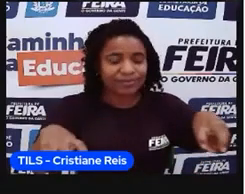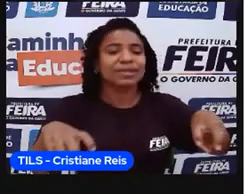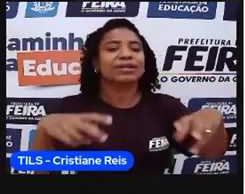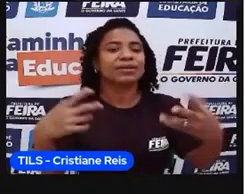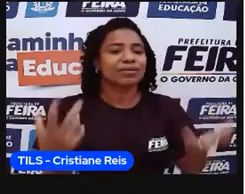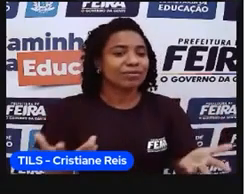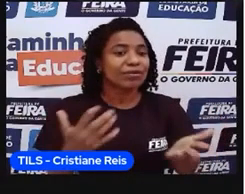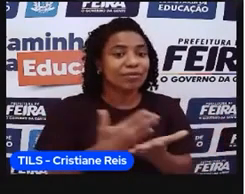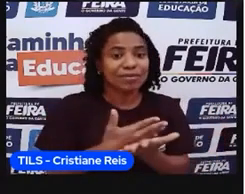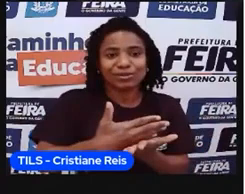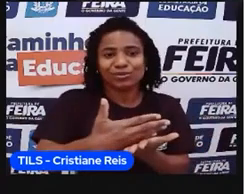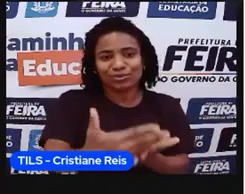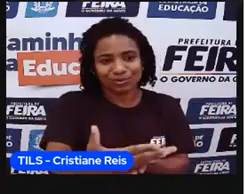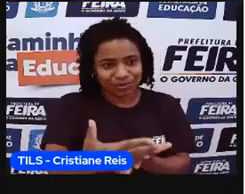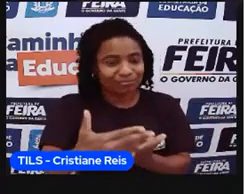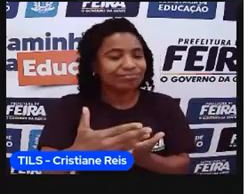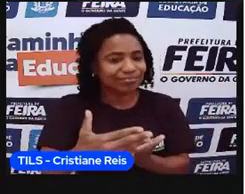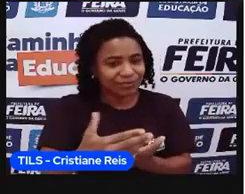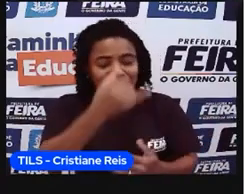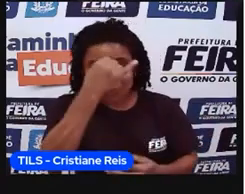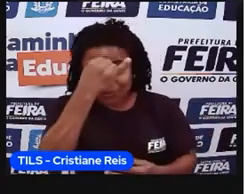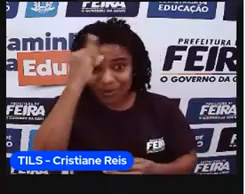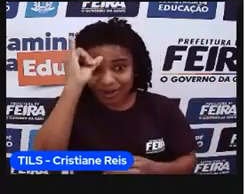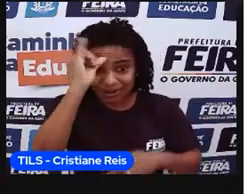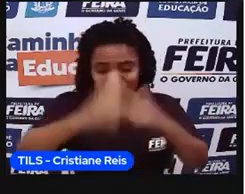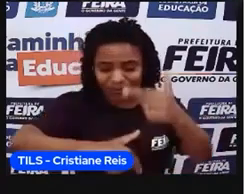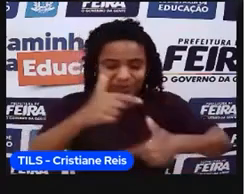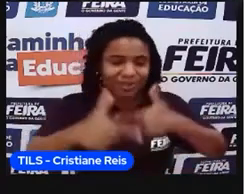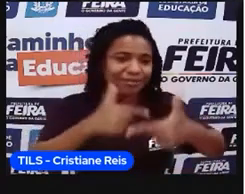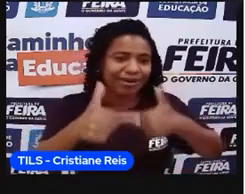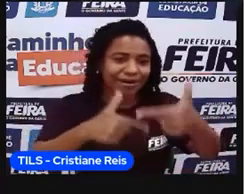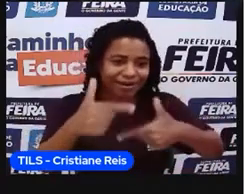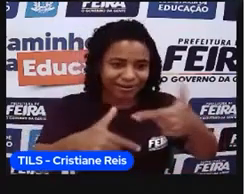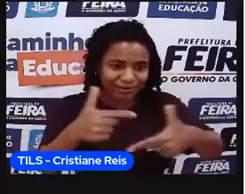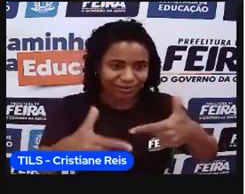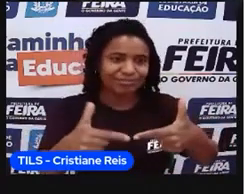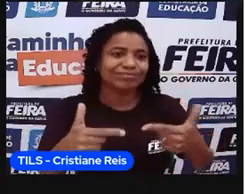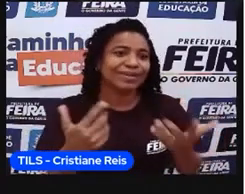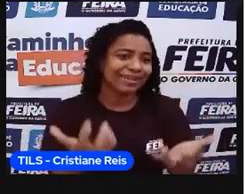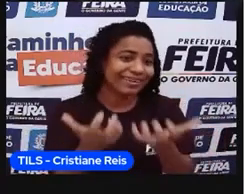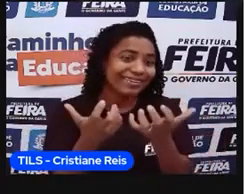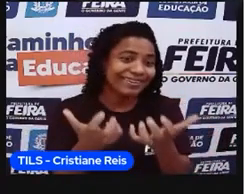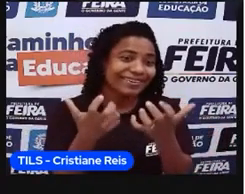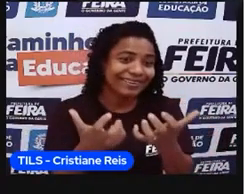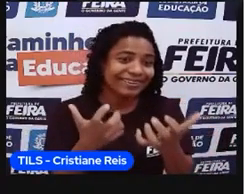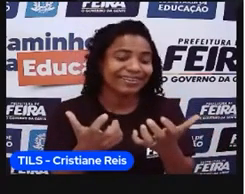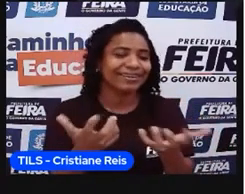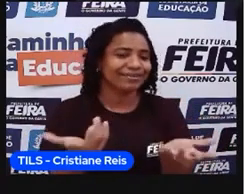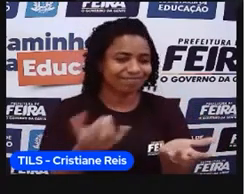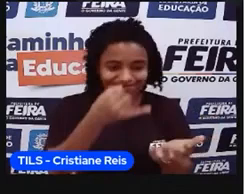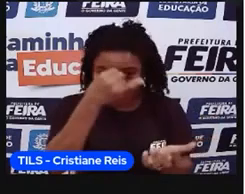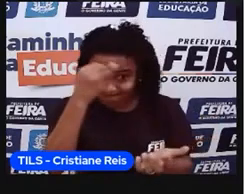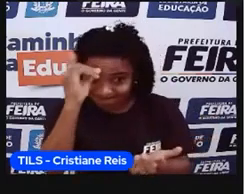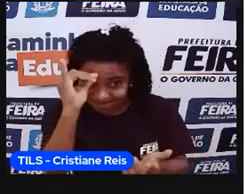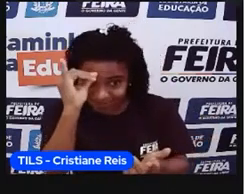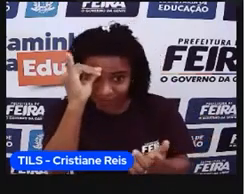descobriu, né, essa atividade que era o que eles estavam procurando já há um tempão, que era a descoberta, né, dos metais